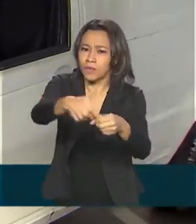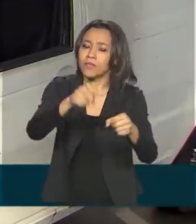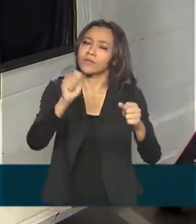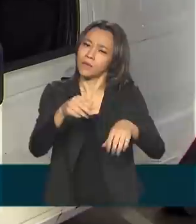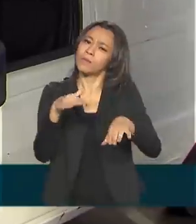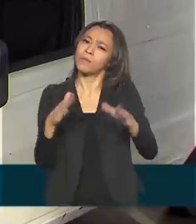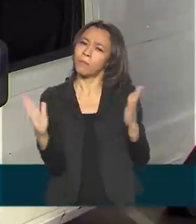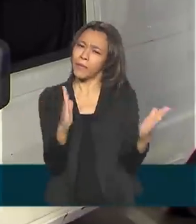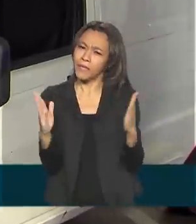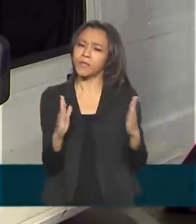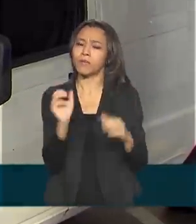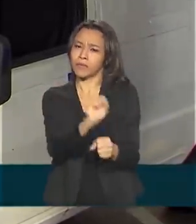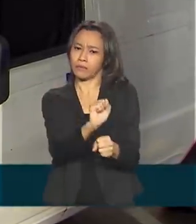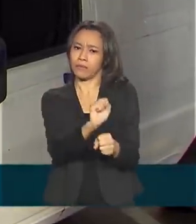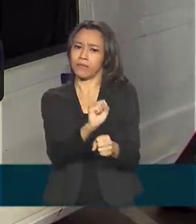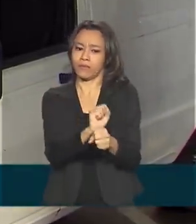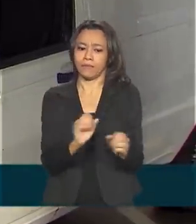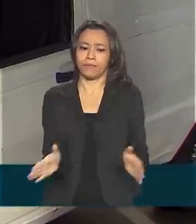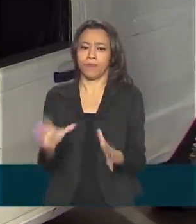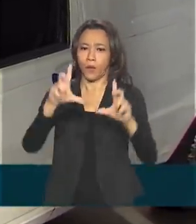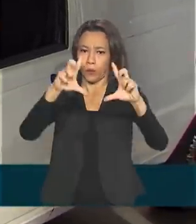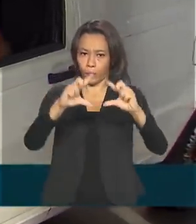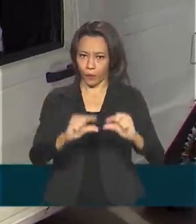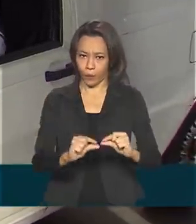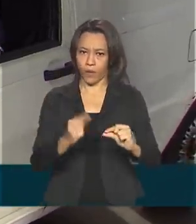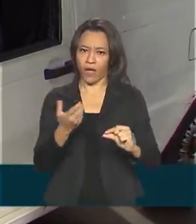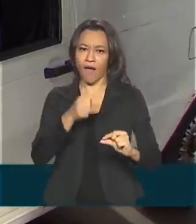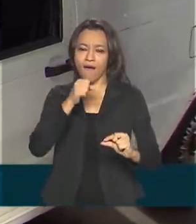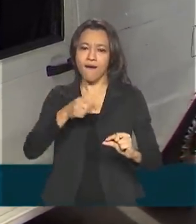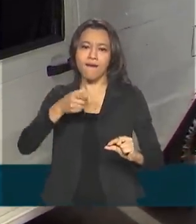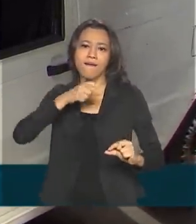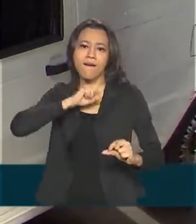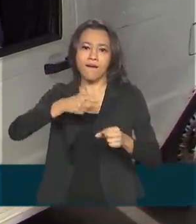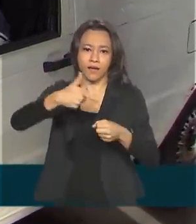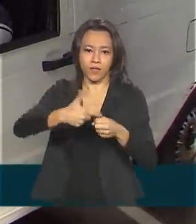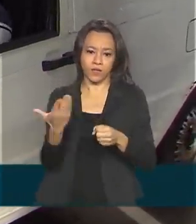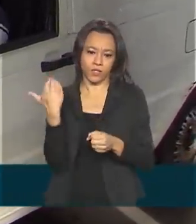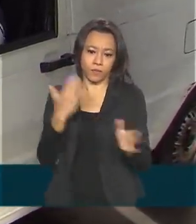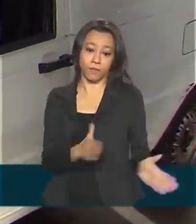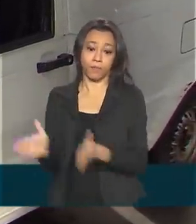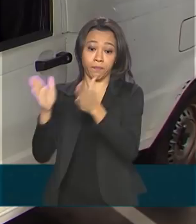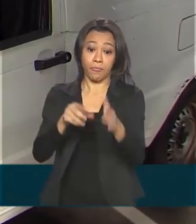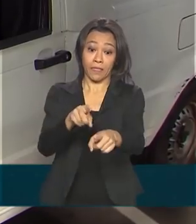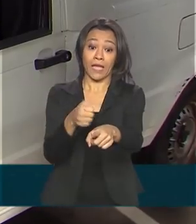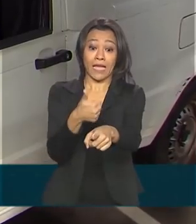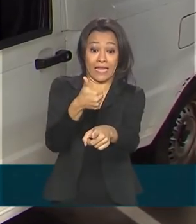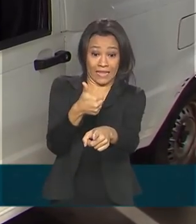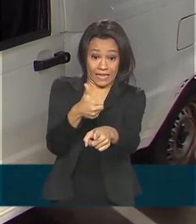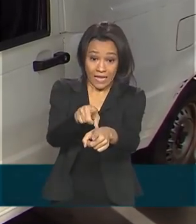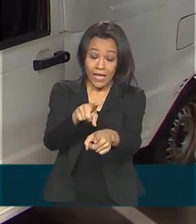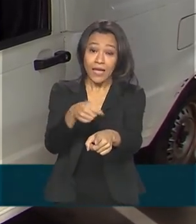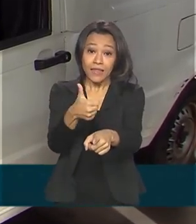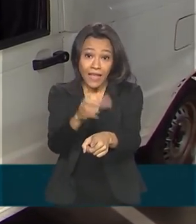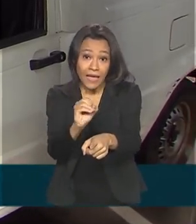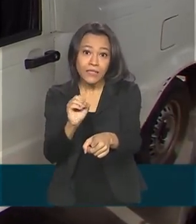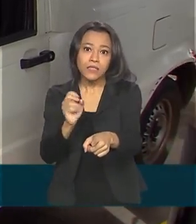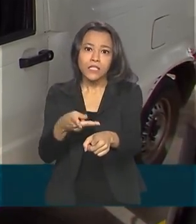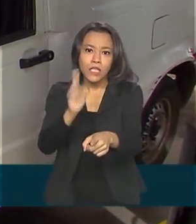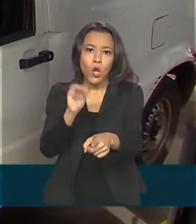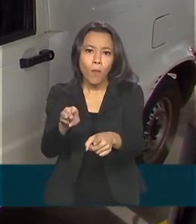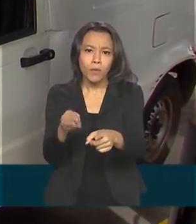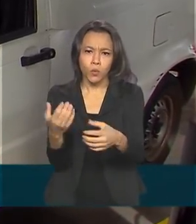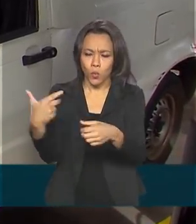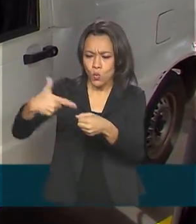O carro de Clayton faz em média 10 km por litro de gasolina e melhorar a autonomia do veículo